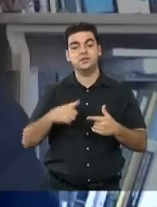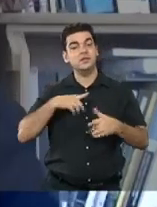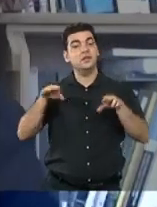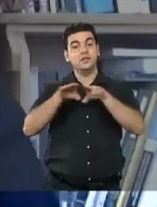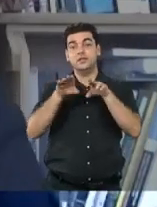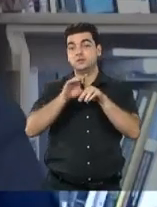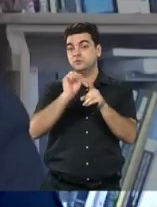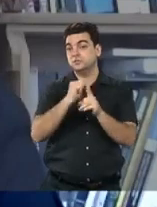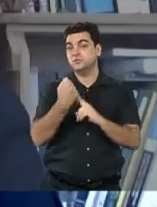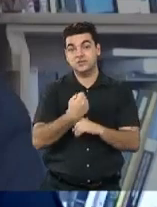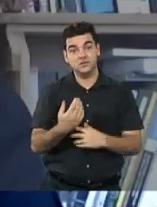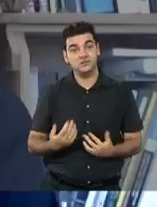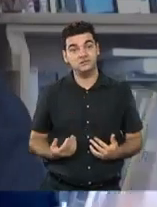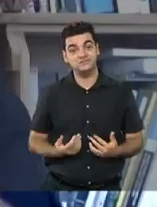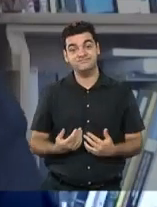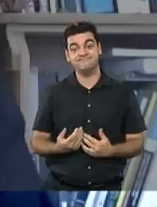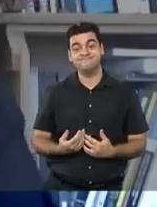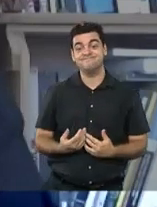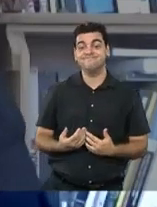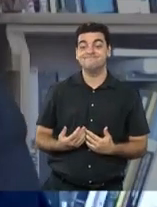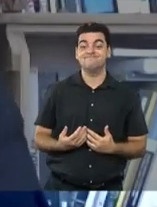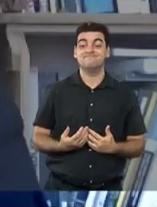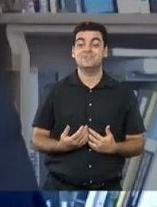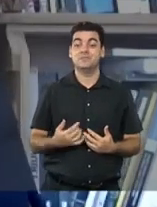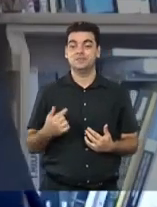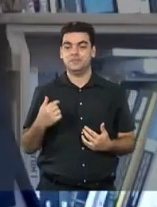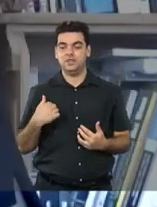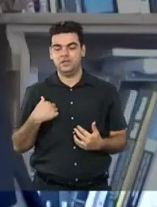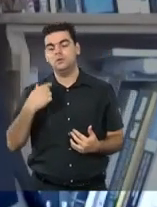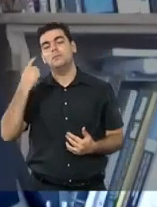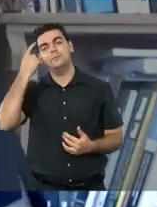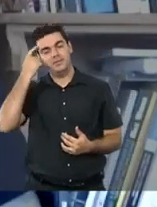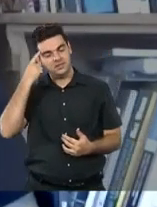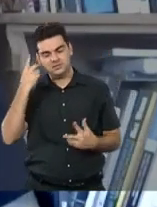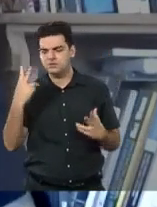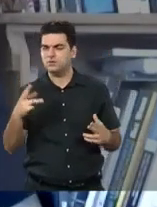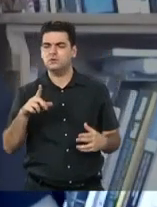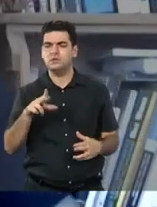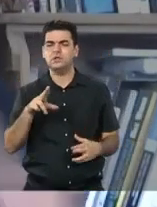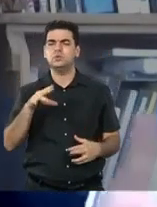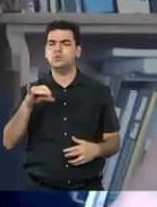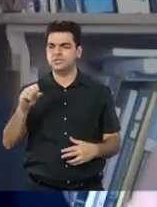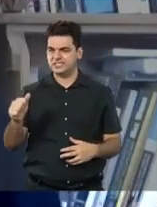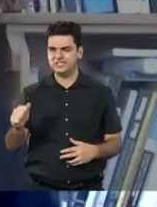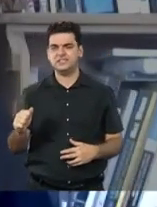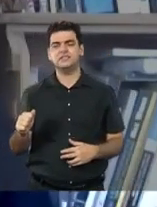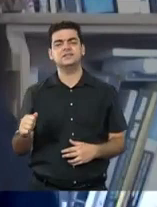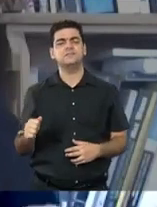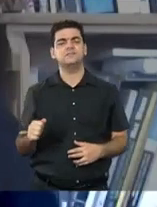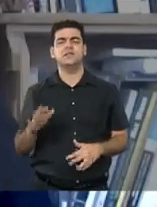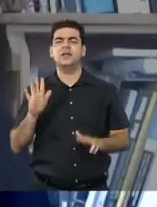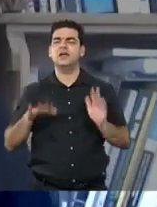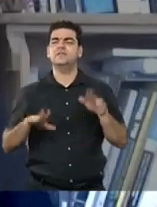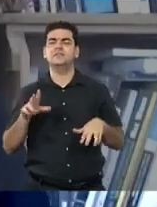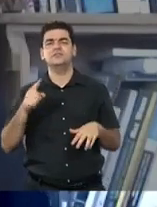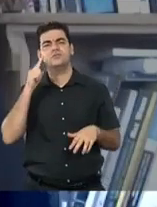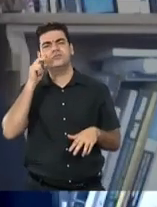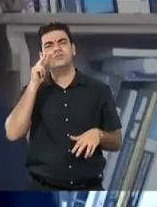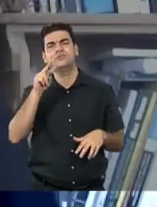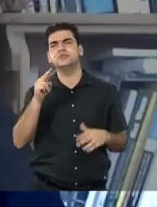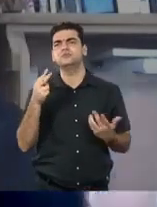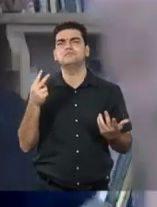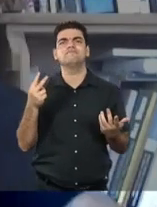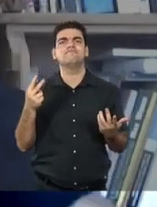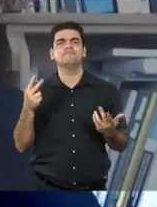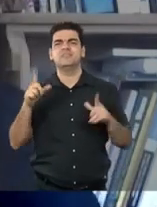atravessa gerações, né, então quando eu vejo também com a companheira do Luísa, quando eu vejo notícias dela, ela